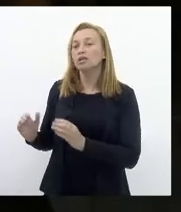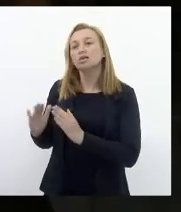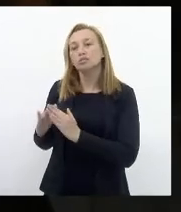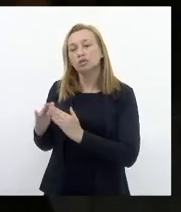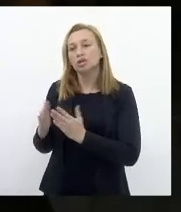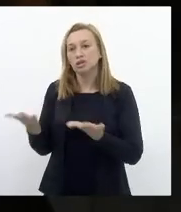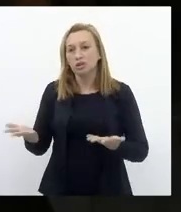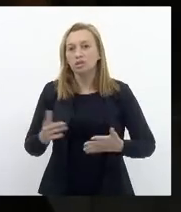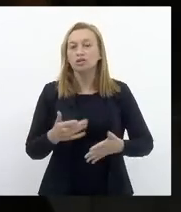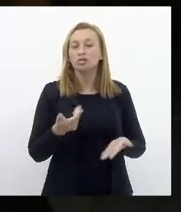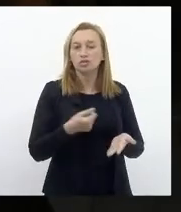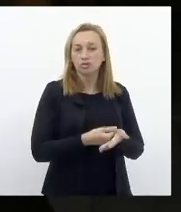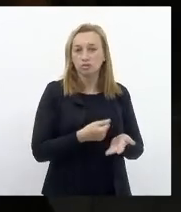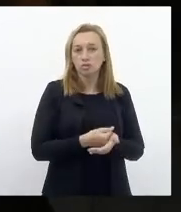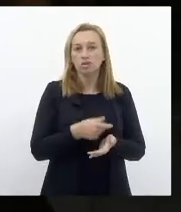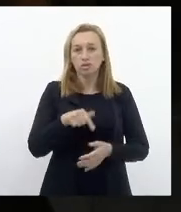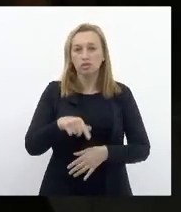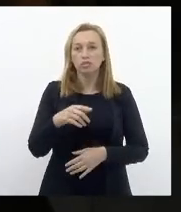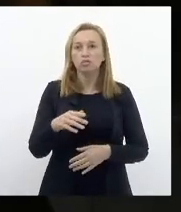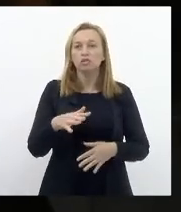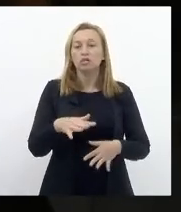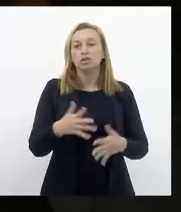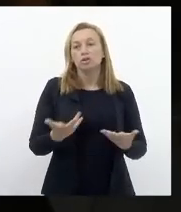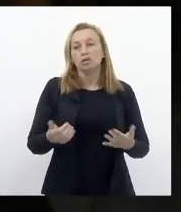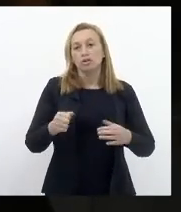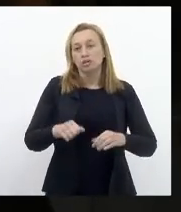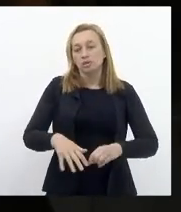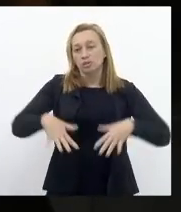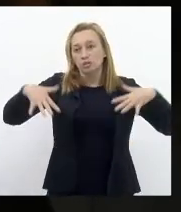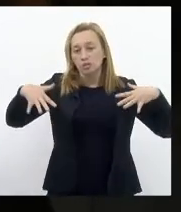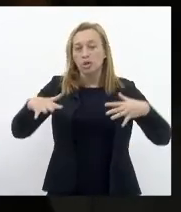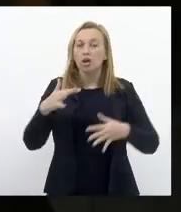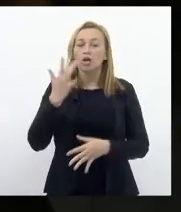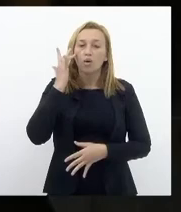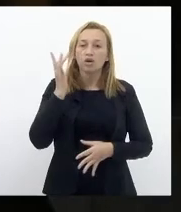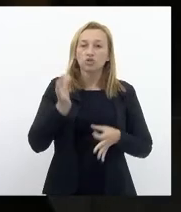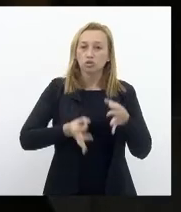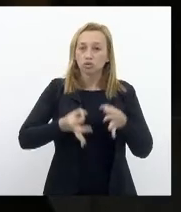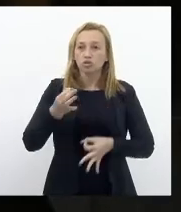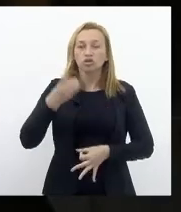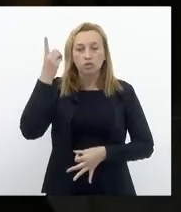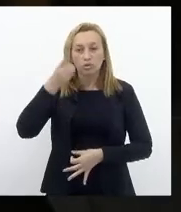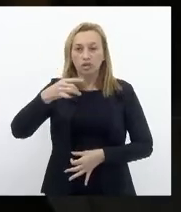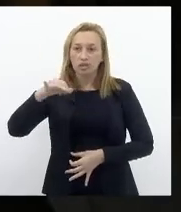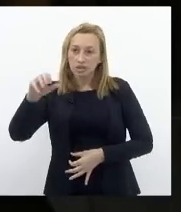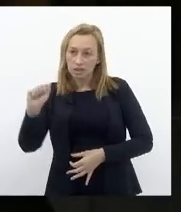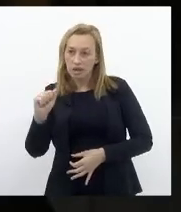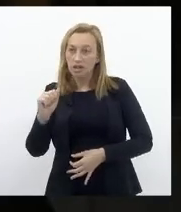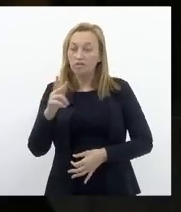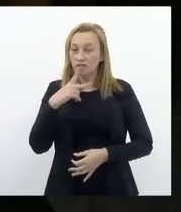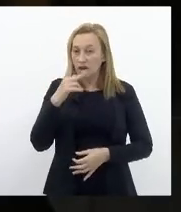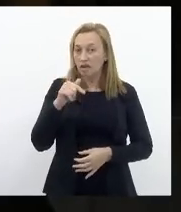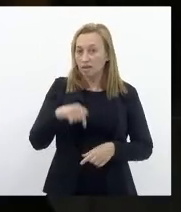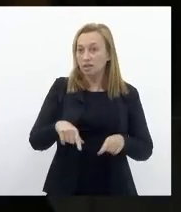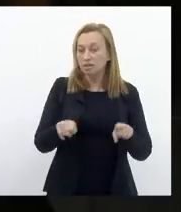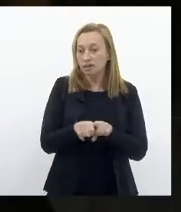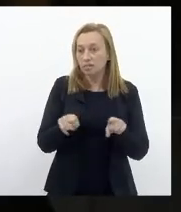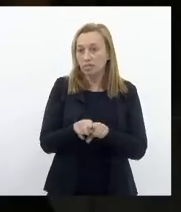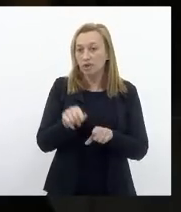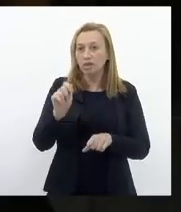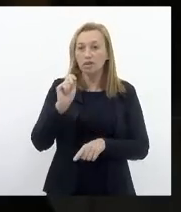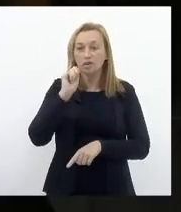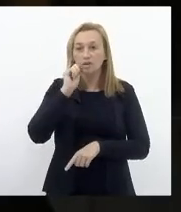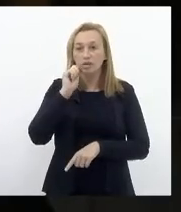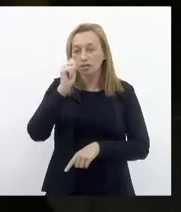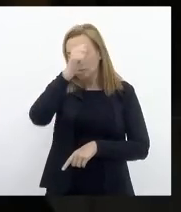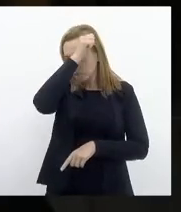Como fiz a cobrança Aqui em plenário Eu acho Deputada Célia Jardim Justo Aqui em plenário Também dizer Que o prefeito Eduardo Me respondeu